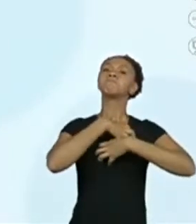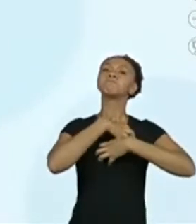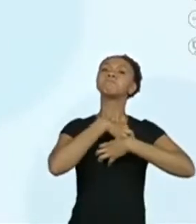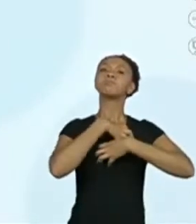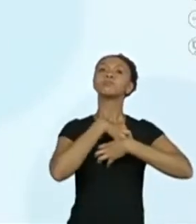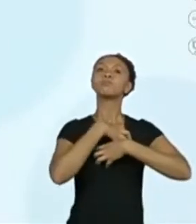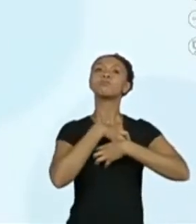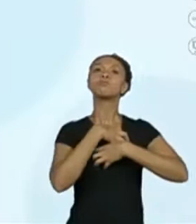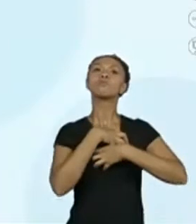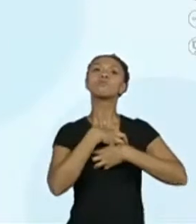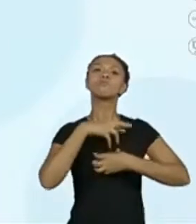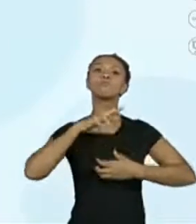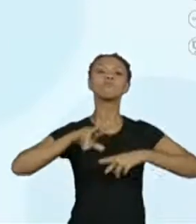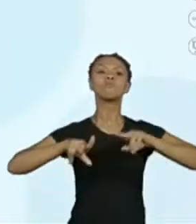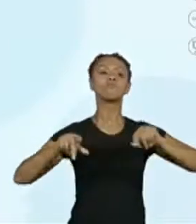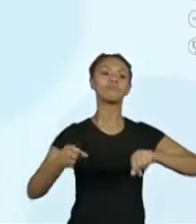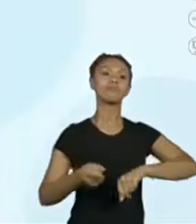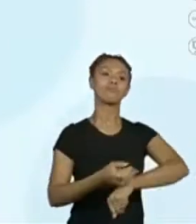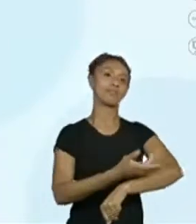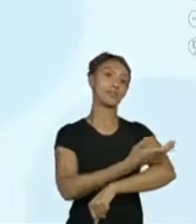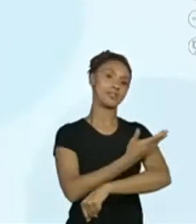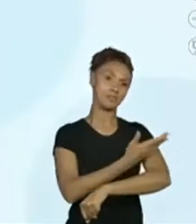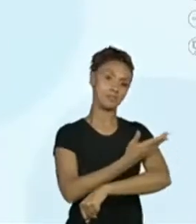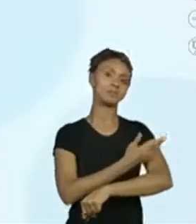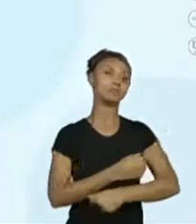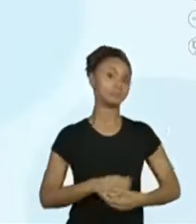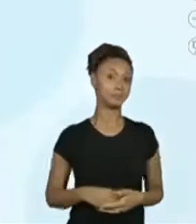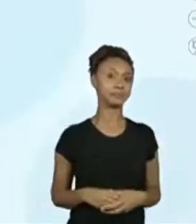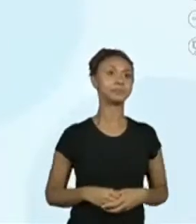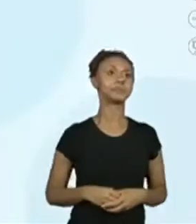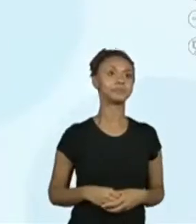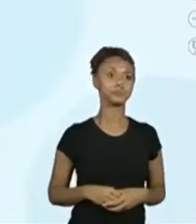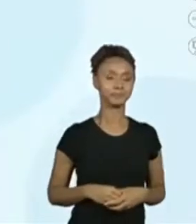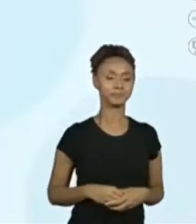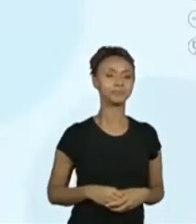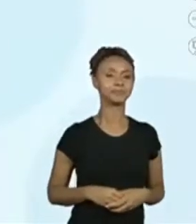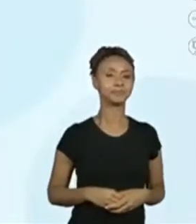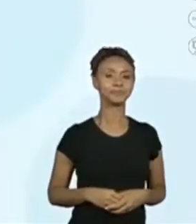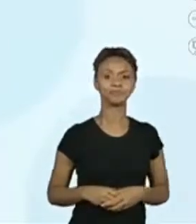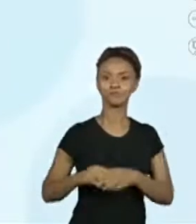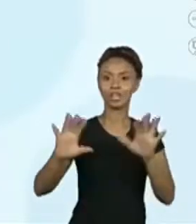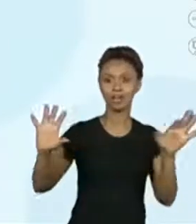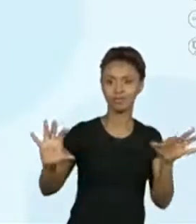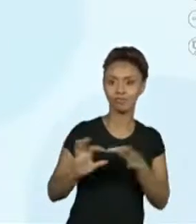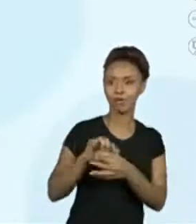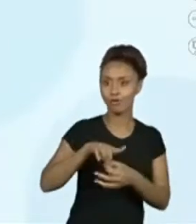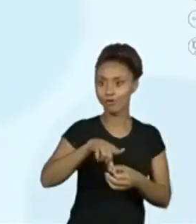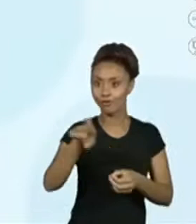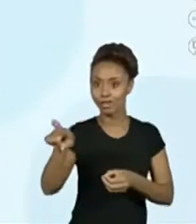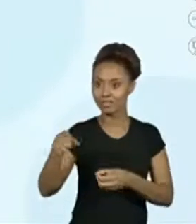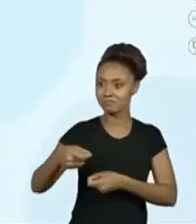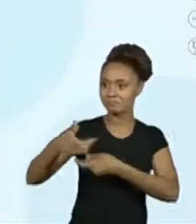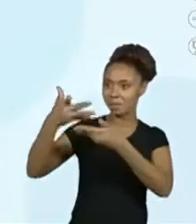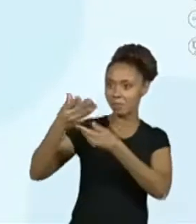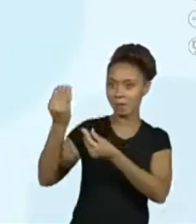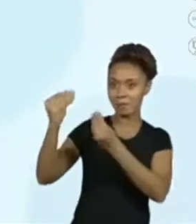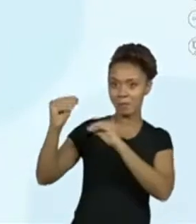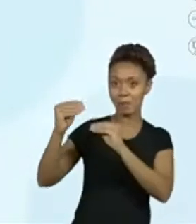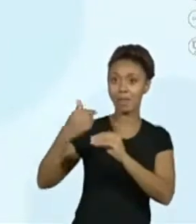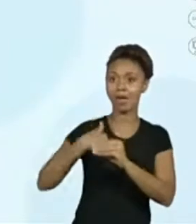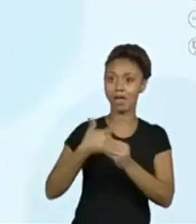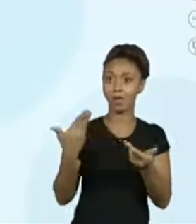emoções. Eu já emendei no que vocês me disseram. Isso que agora eu